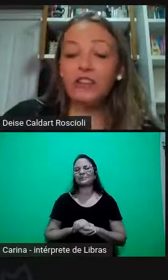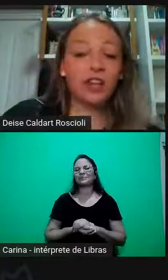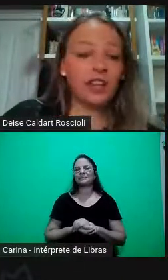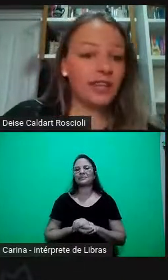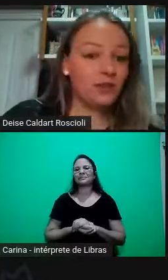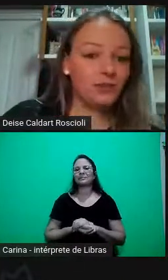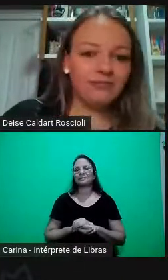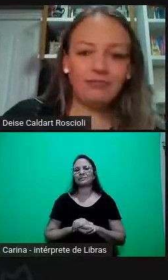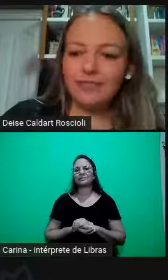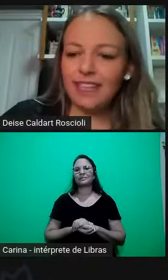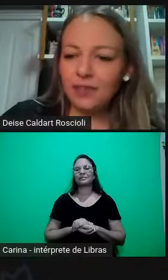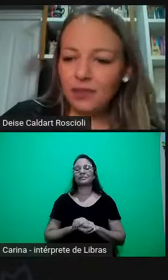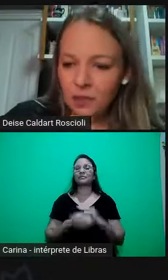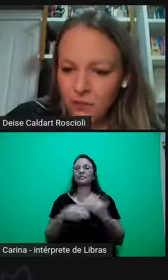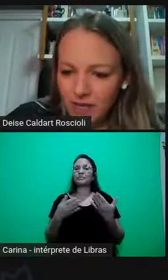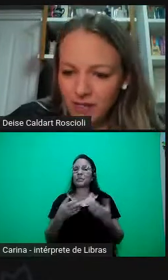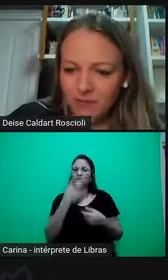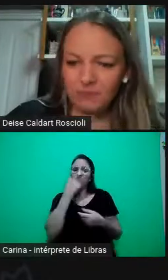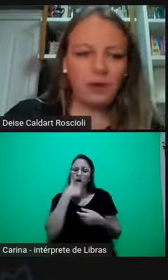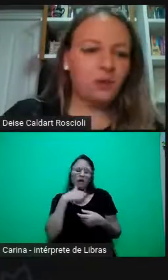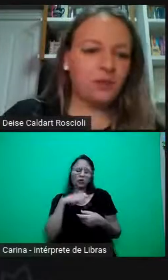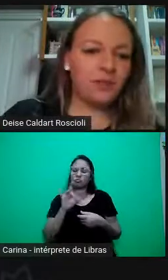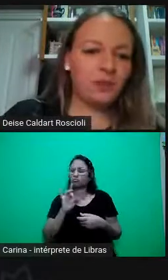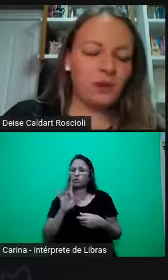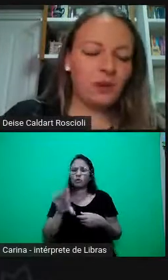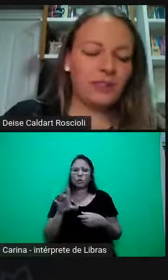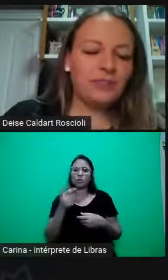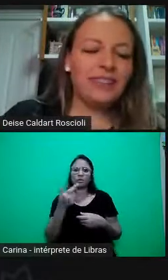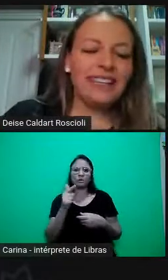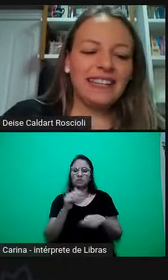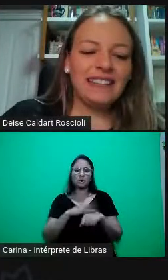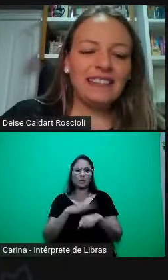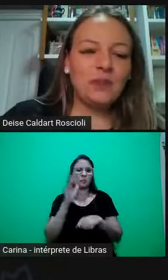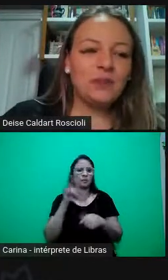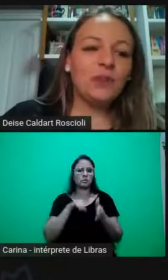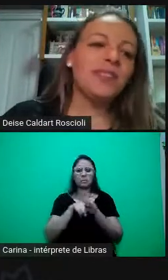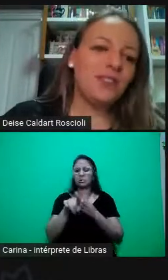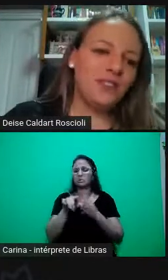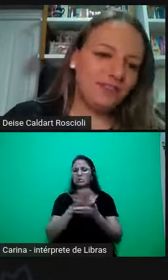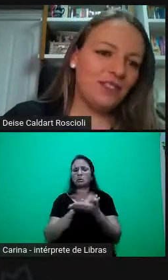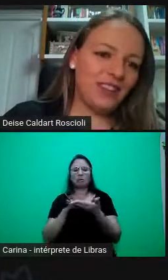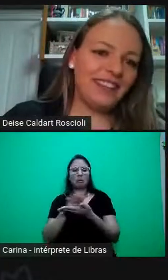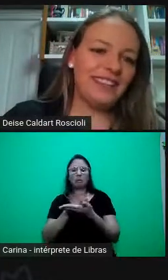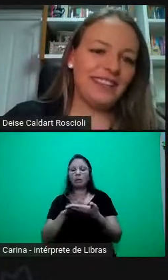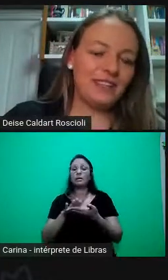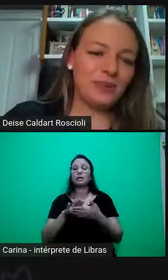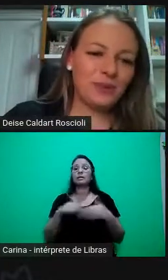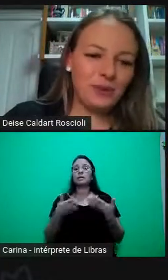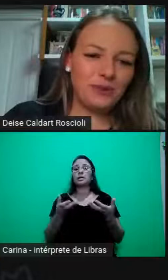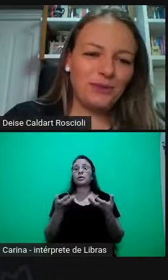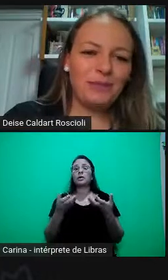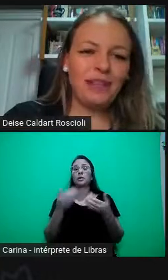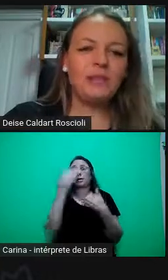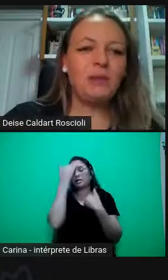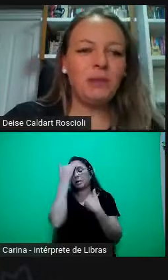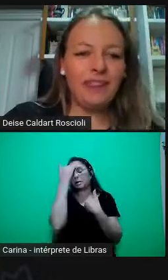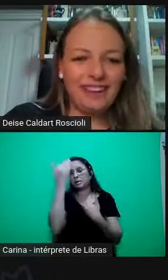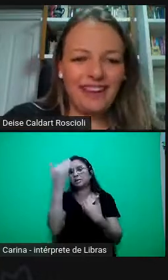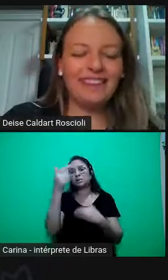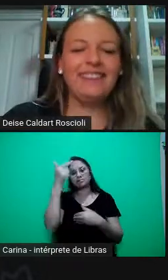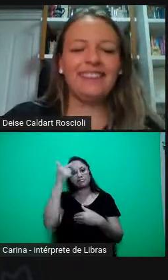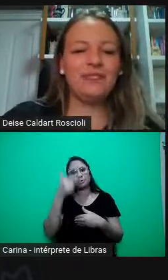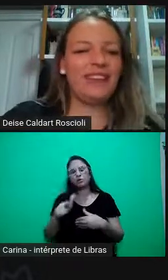Kátia, acho que é isso, né, não temos mais perguntas por enquanto, então só gostaria de te agradecer de novo pela